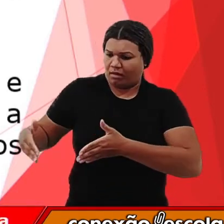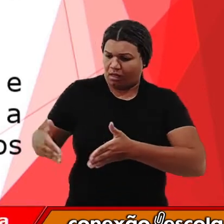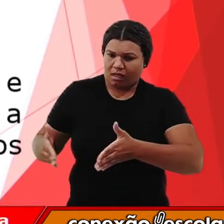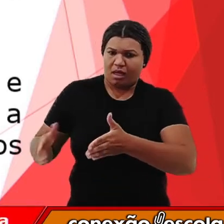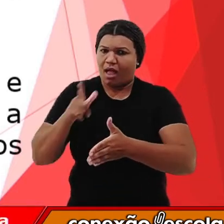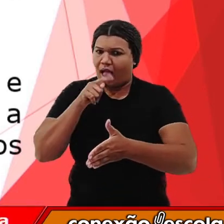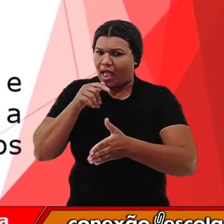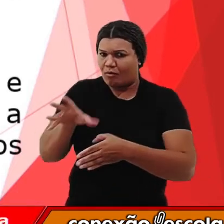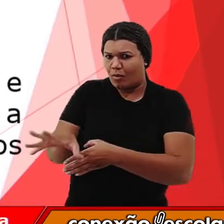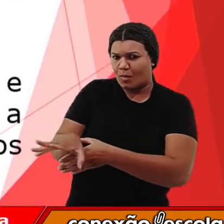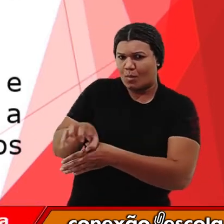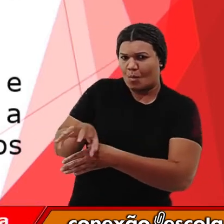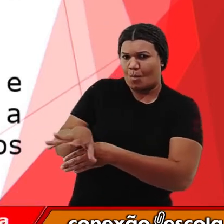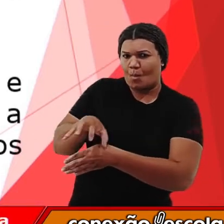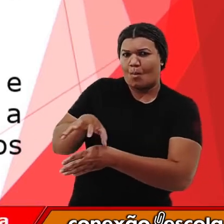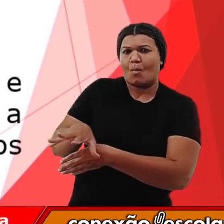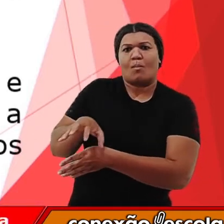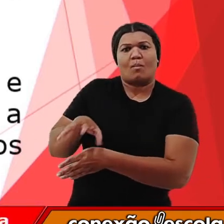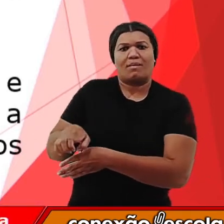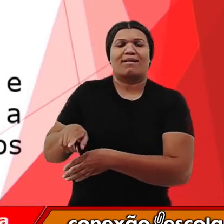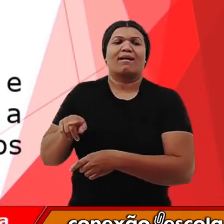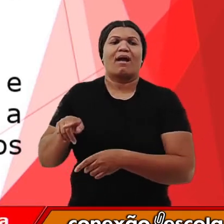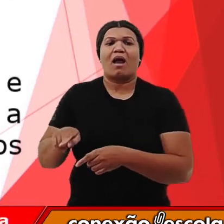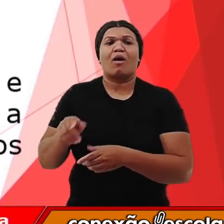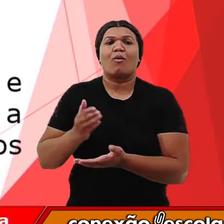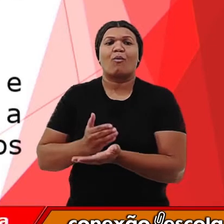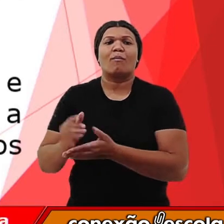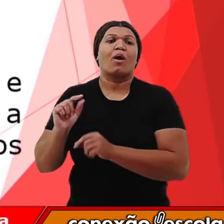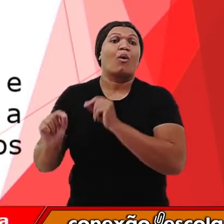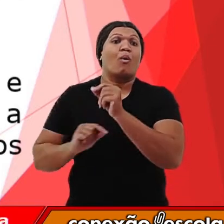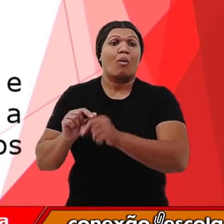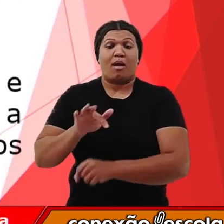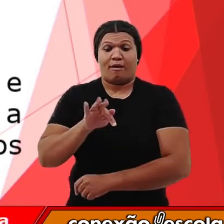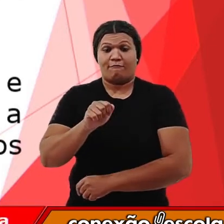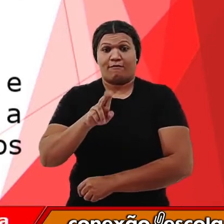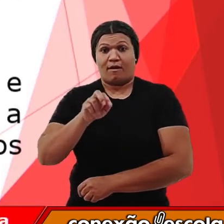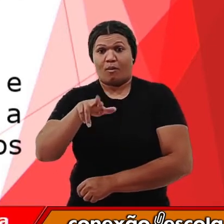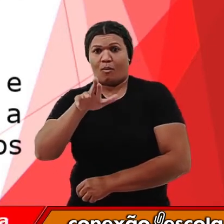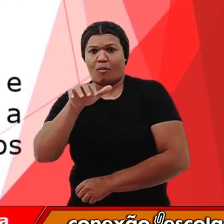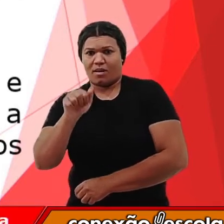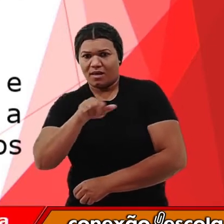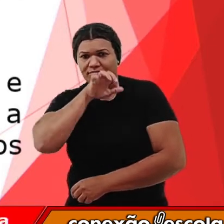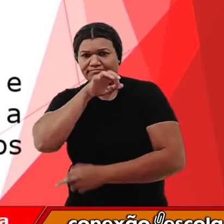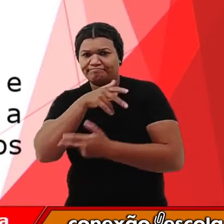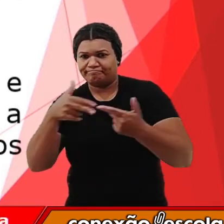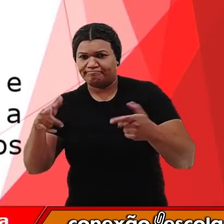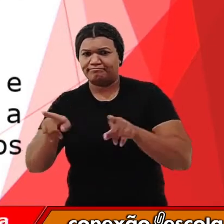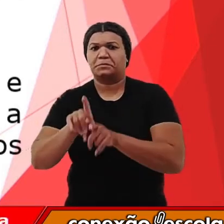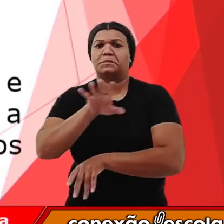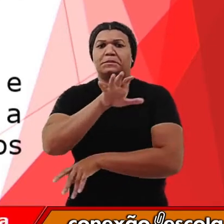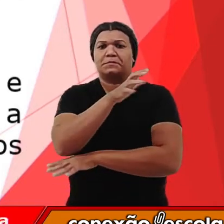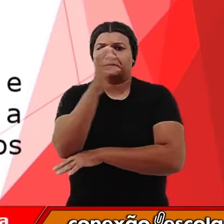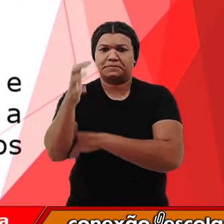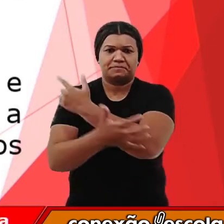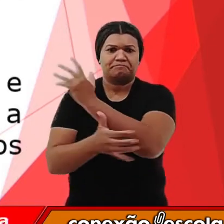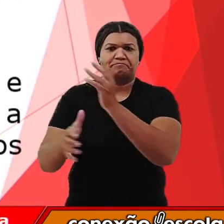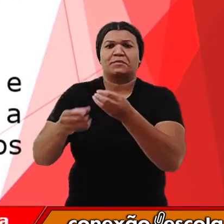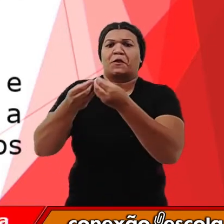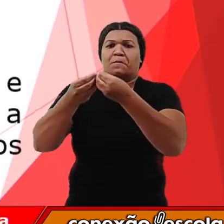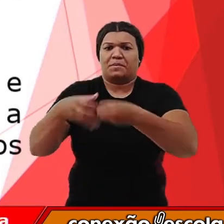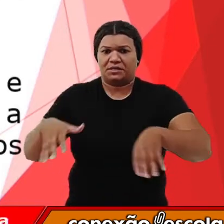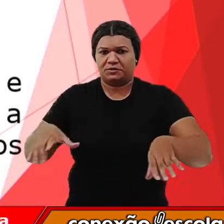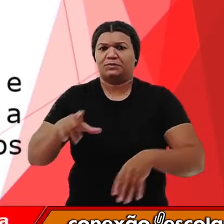dessa água, fazendo com que a fauna e a flora daquele ambiente seja severamente atacada.